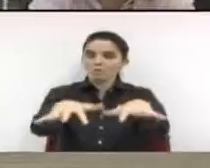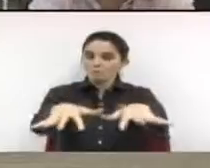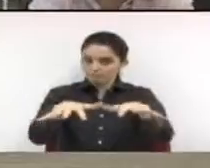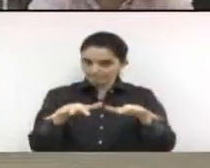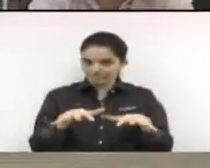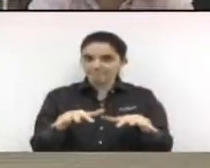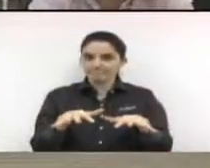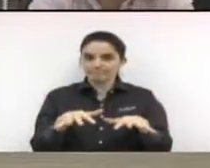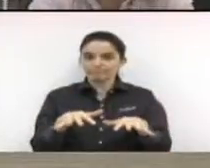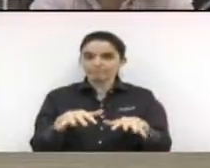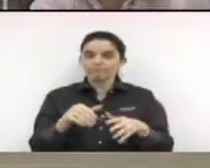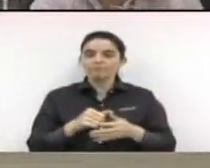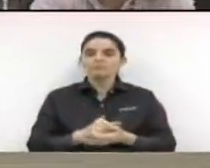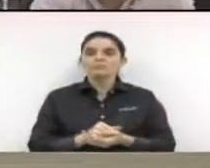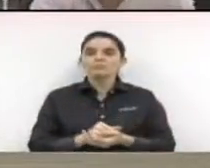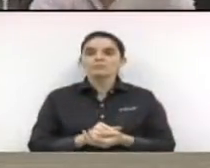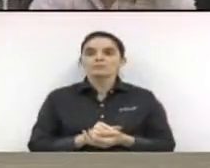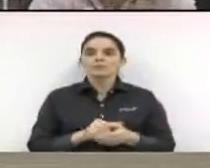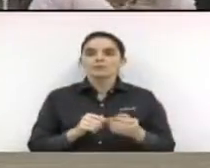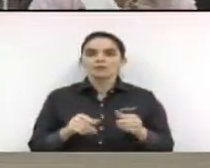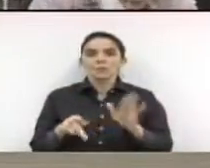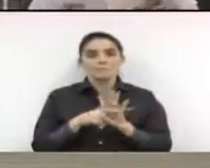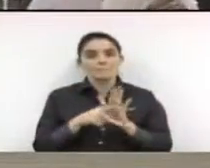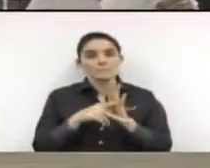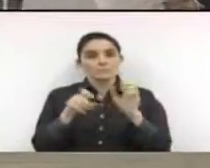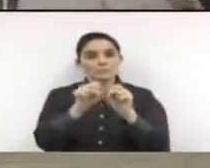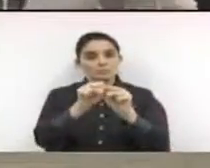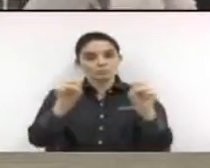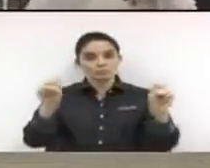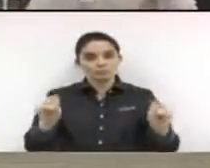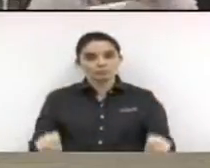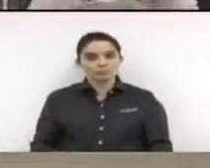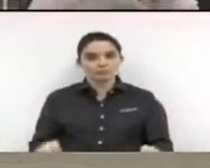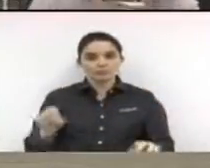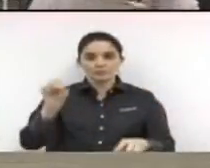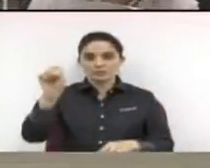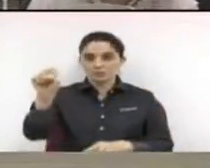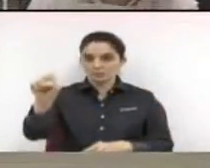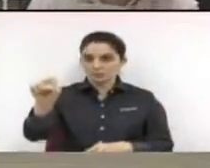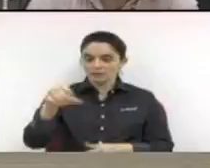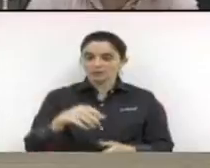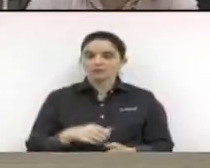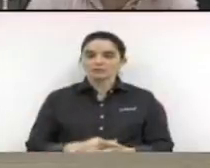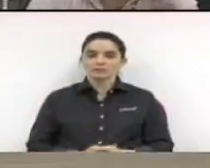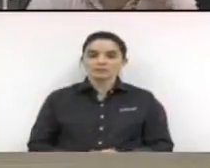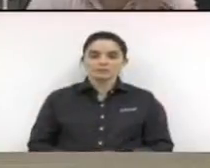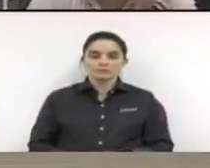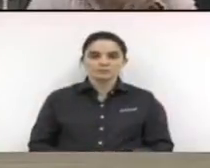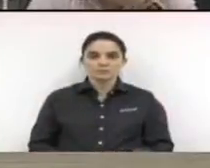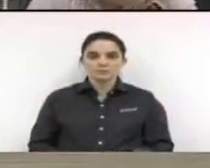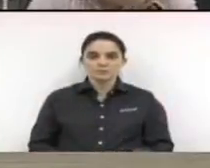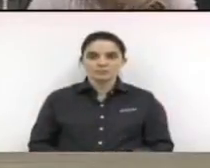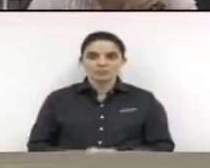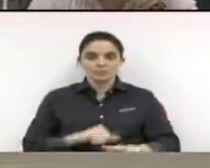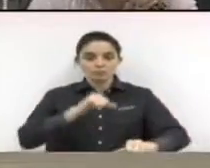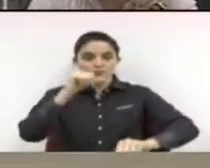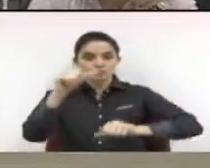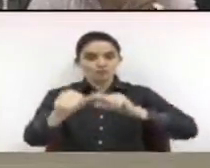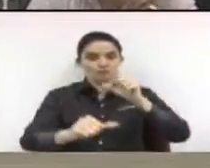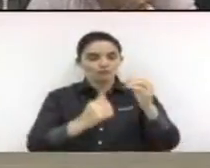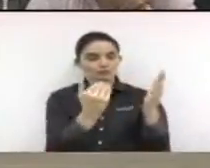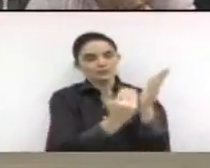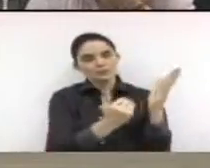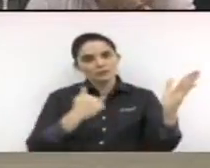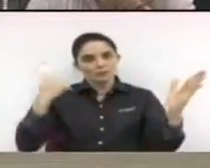que pertence ao sistema S, que logo após nós terminarmos essa votação desse projeto, nós invertamos a pauta e